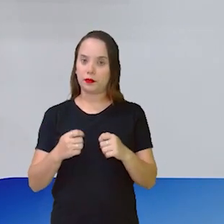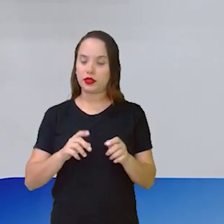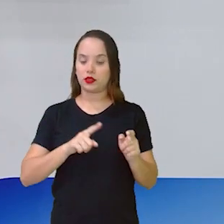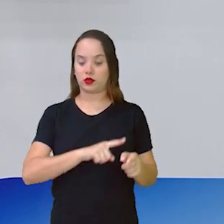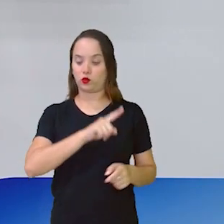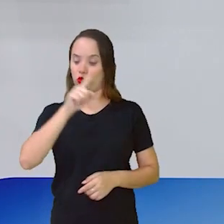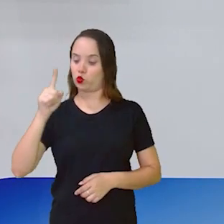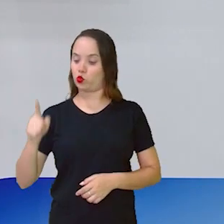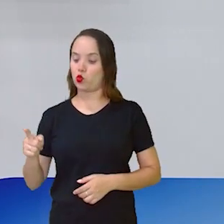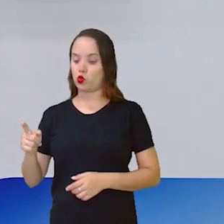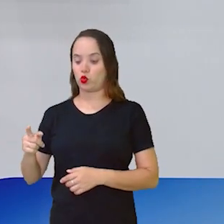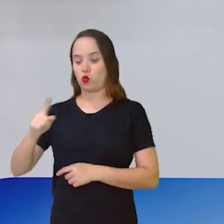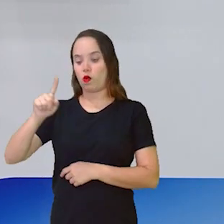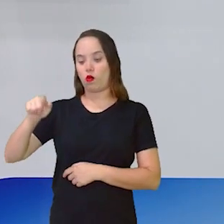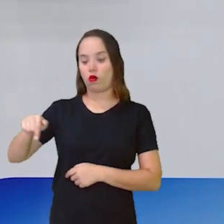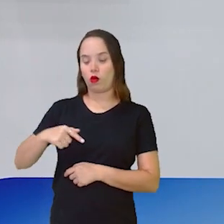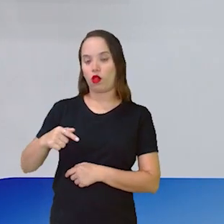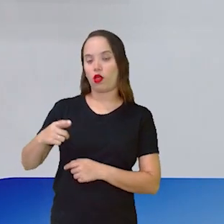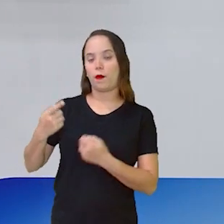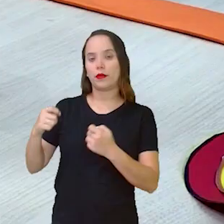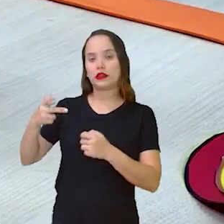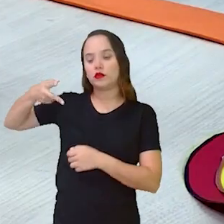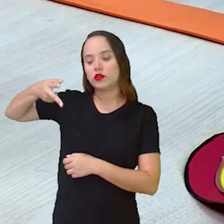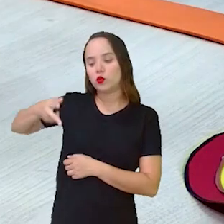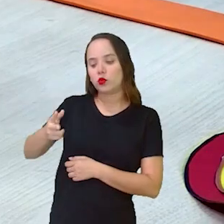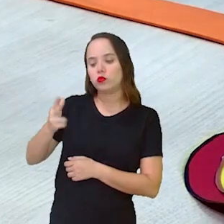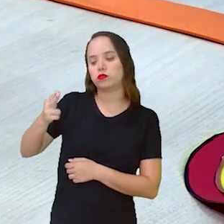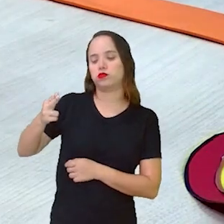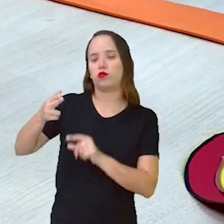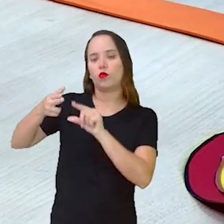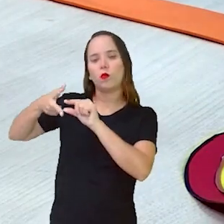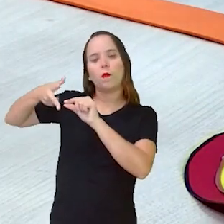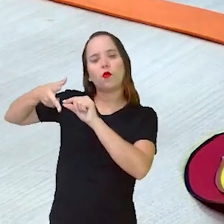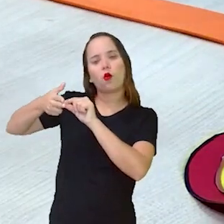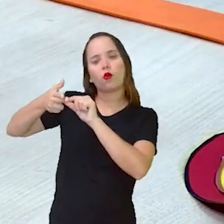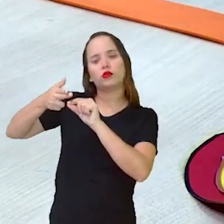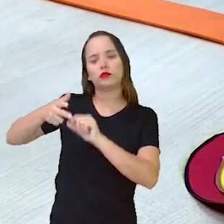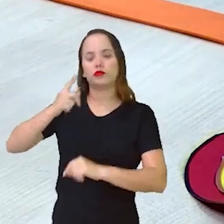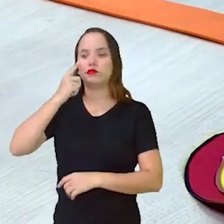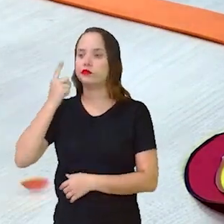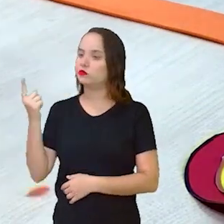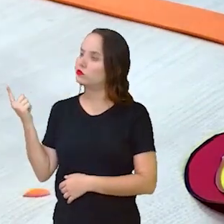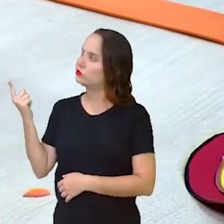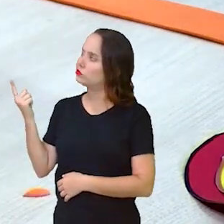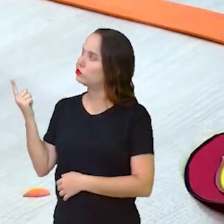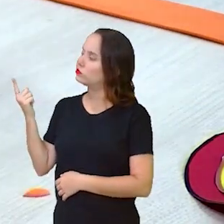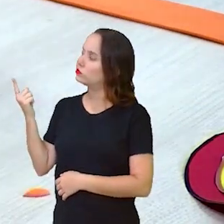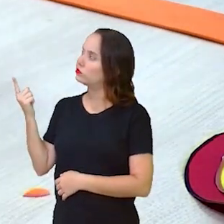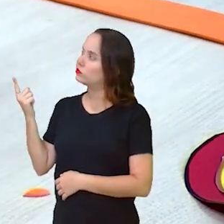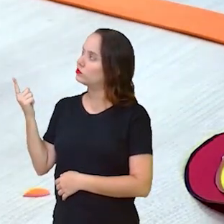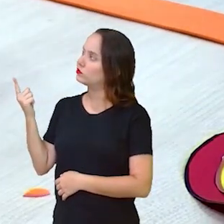triângulo poder entrar. Então, dobra um pouquinho e faz,